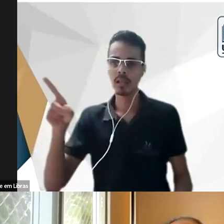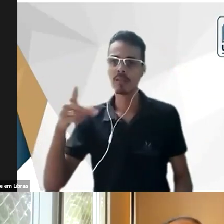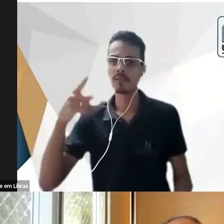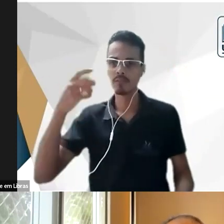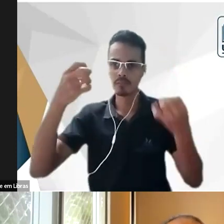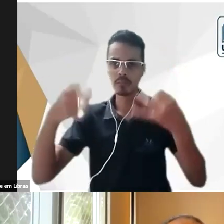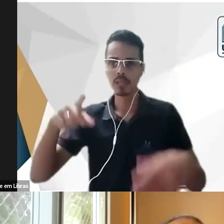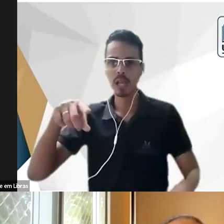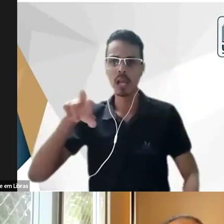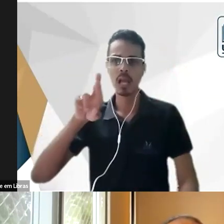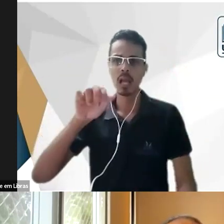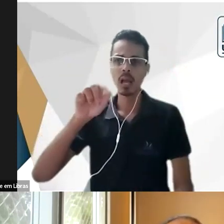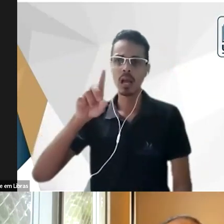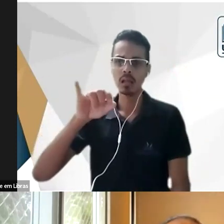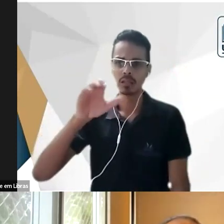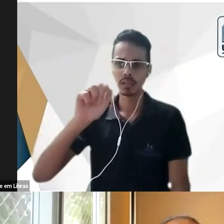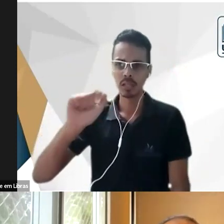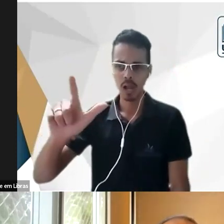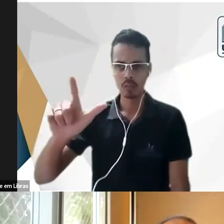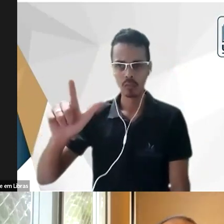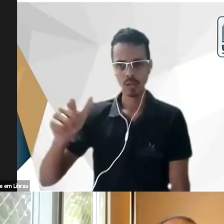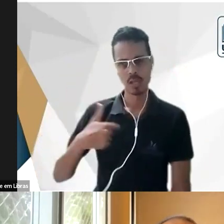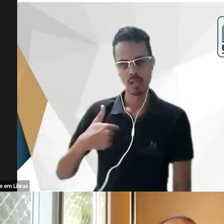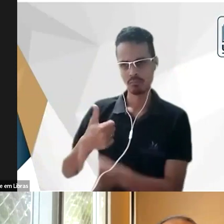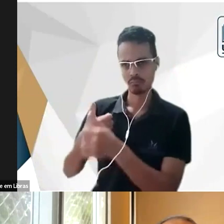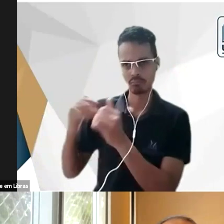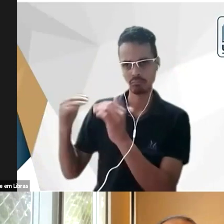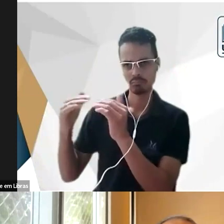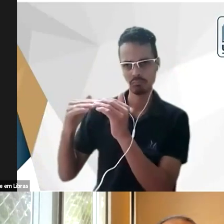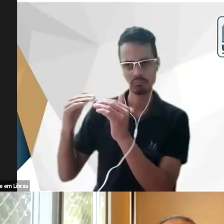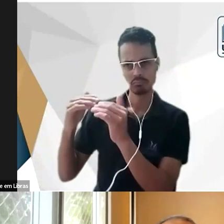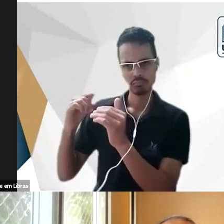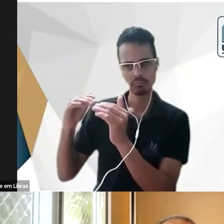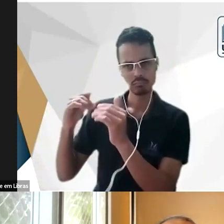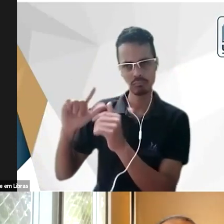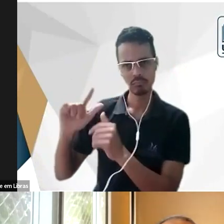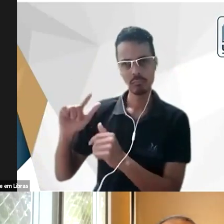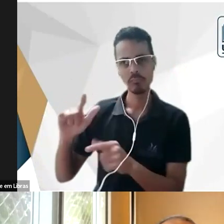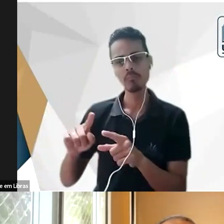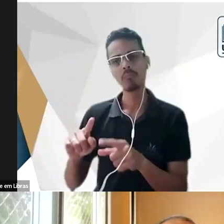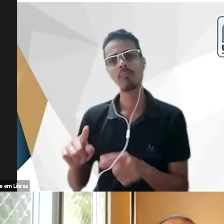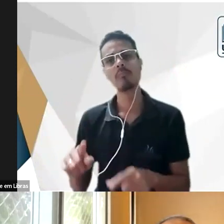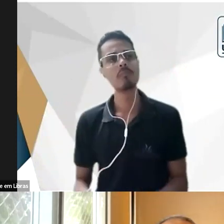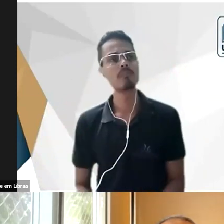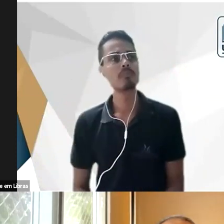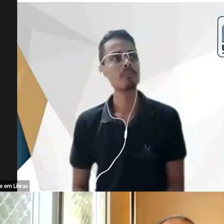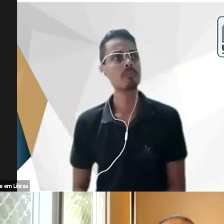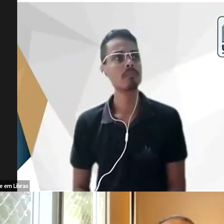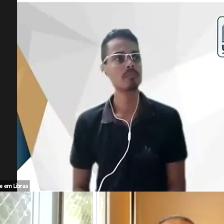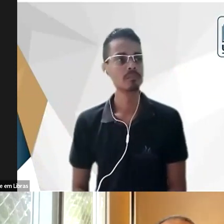não vou defender uma visão tão radical quanto fulano e ciclano mas